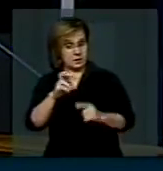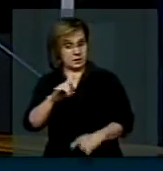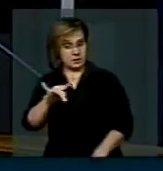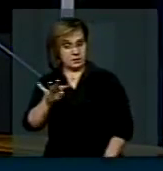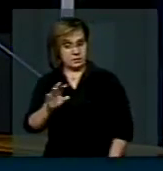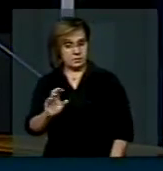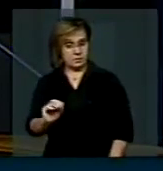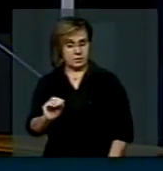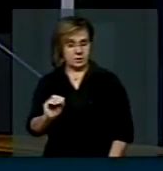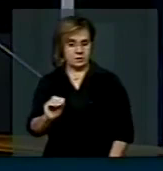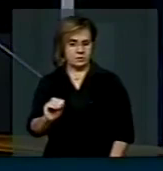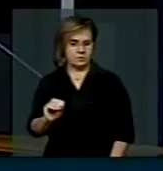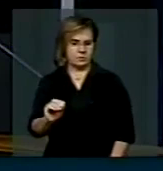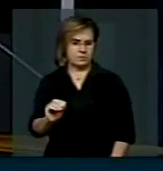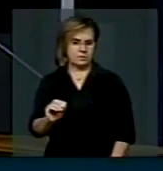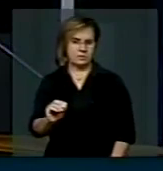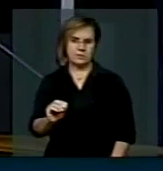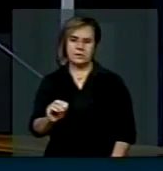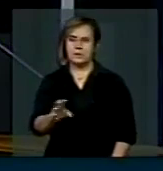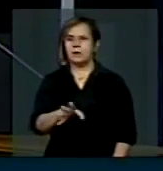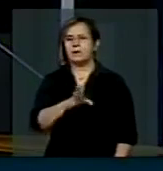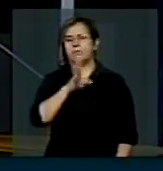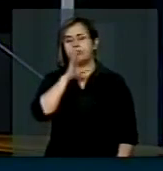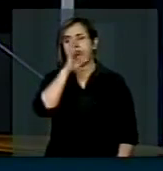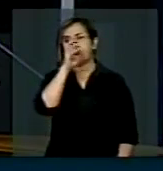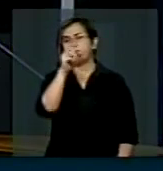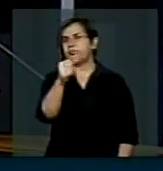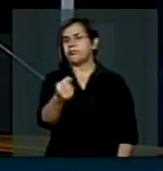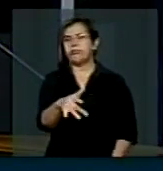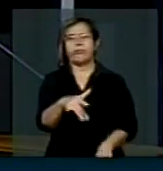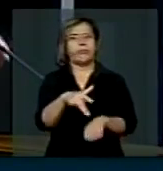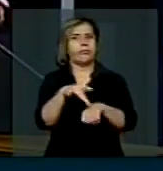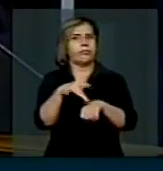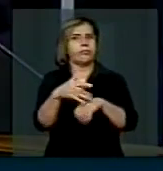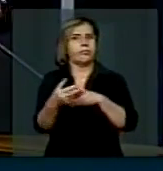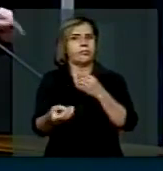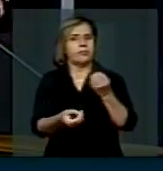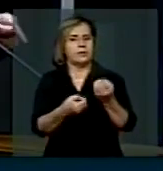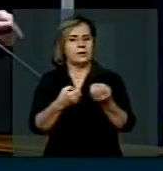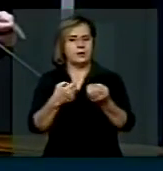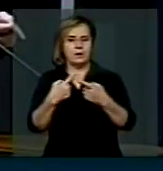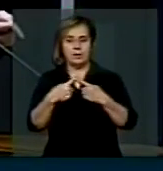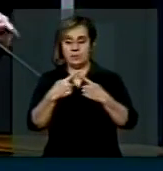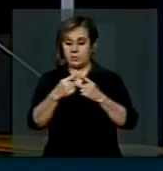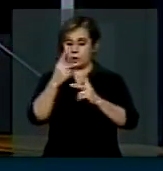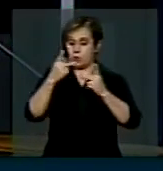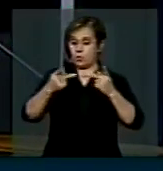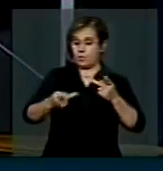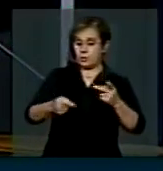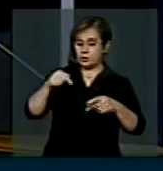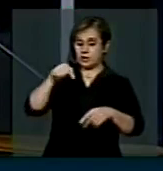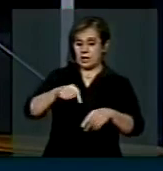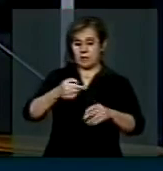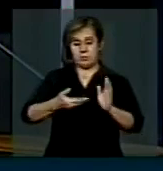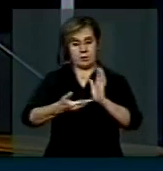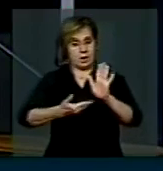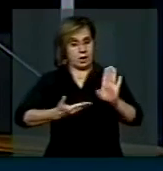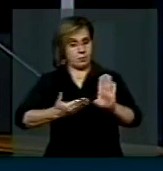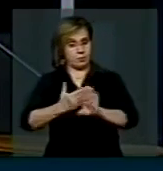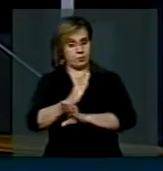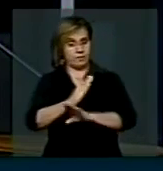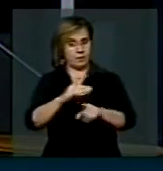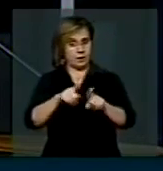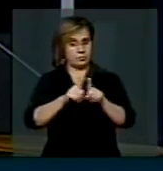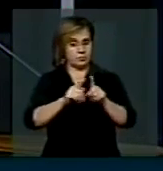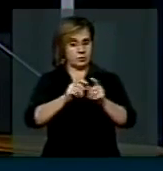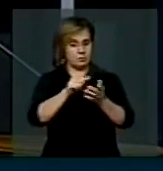extraordinariamente absurdo, sobretudo porque o projeto aprovado aqui e ratificado no